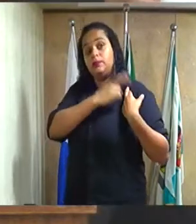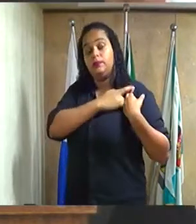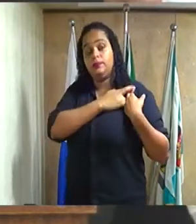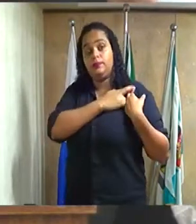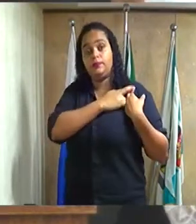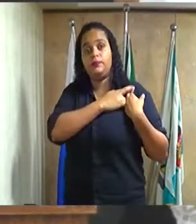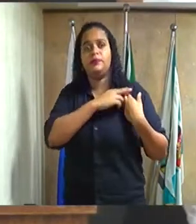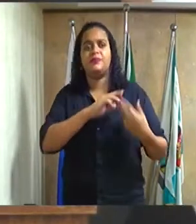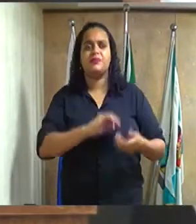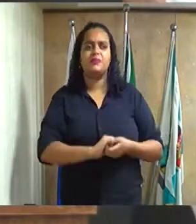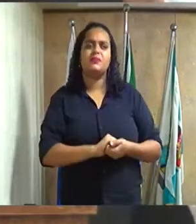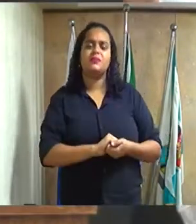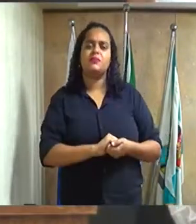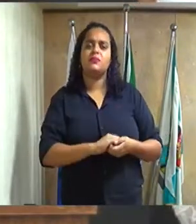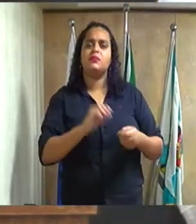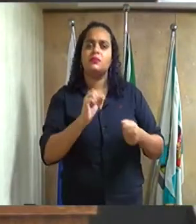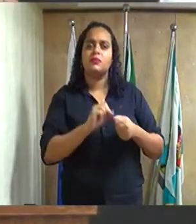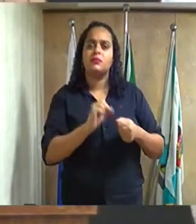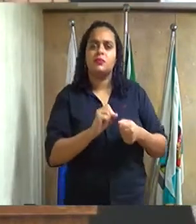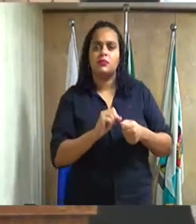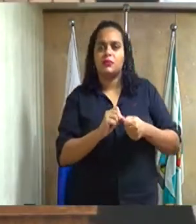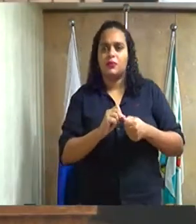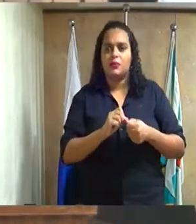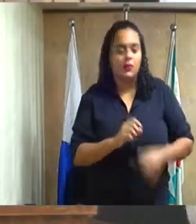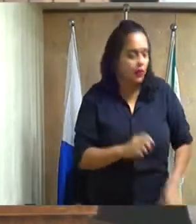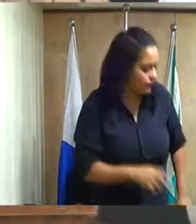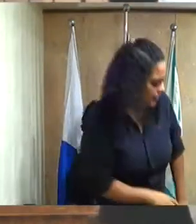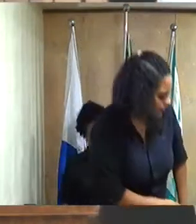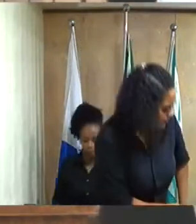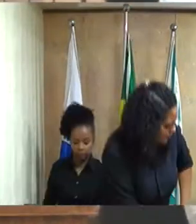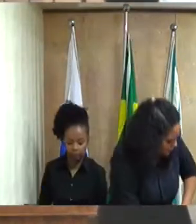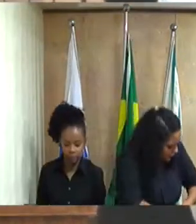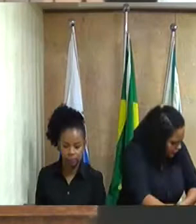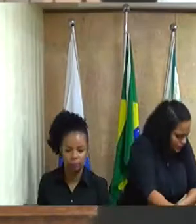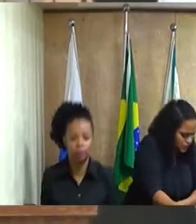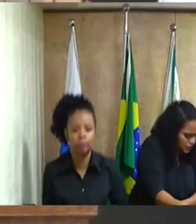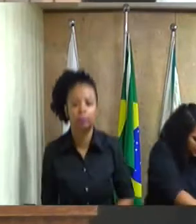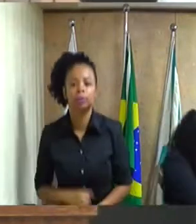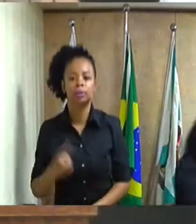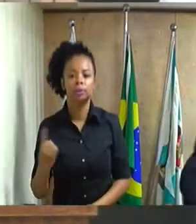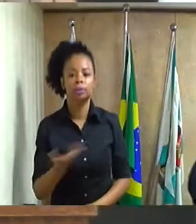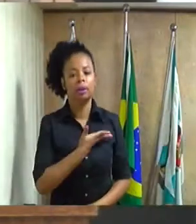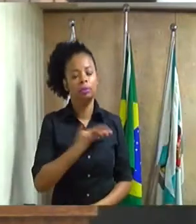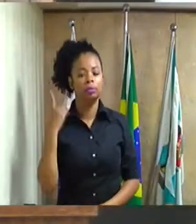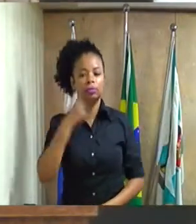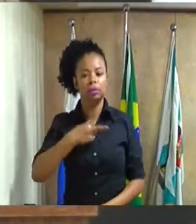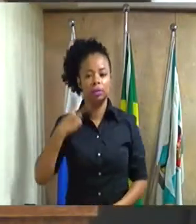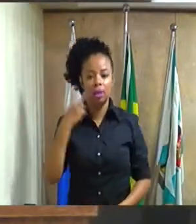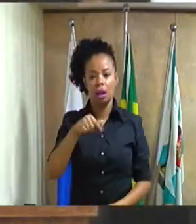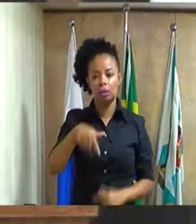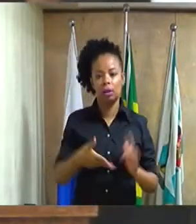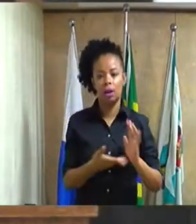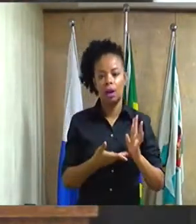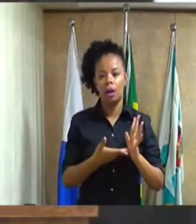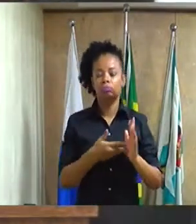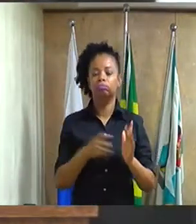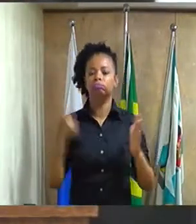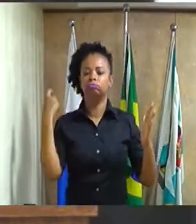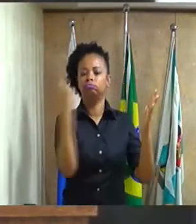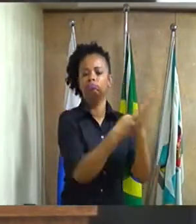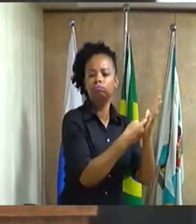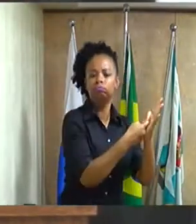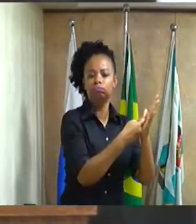traz aos nobres colegas vereadores, a esta casa, esta denúncia.